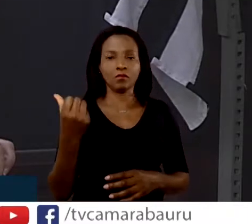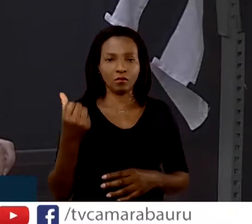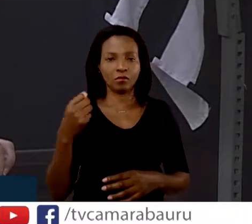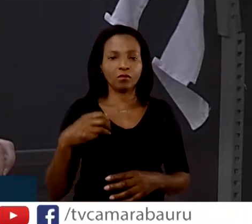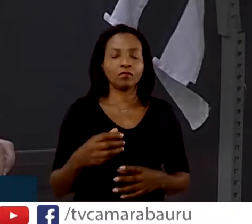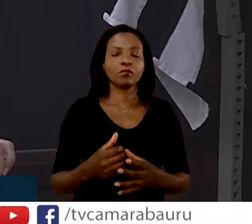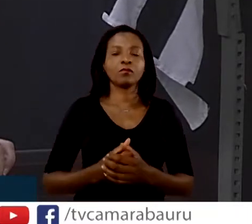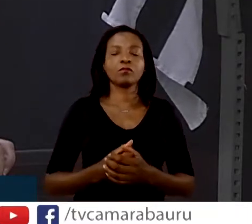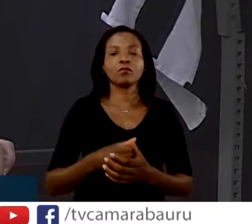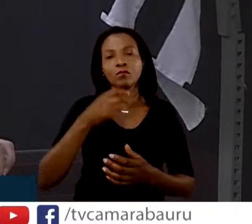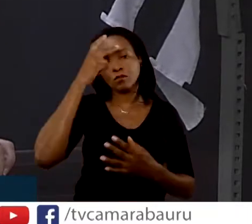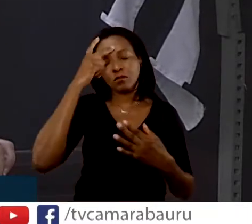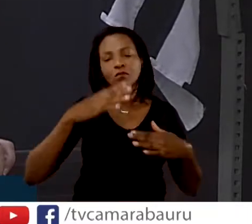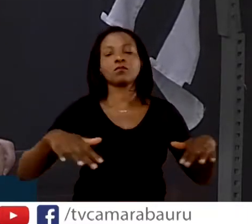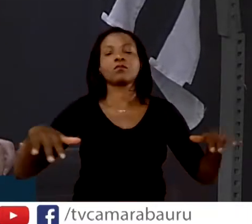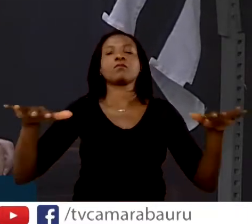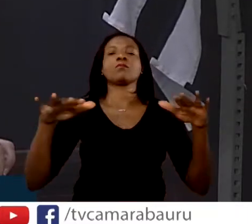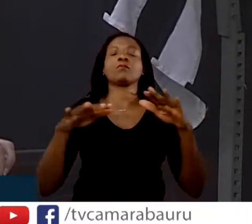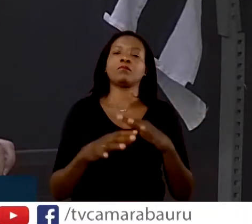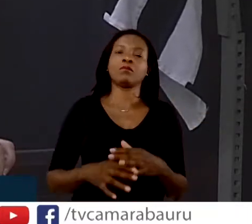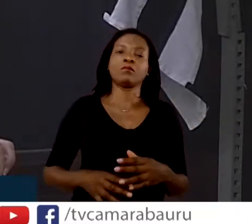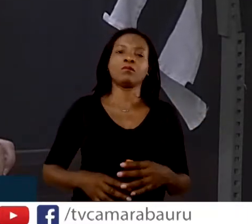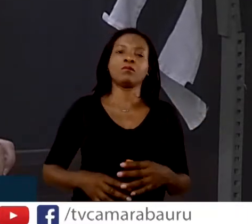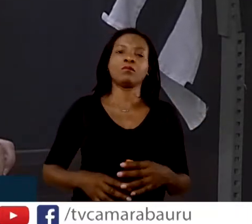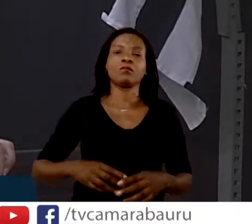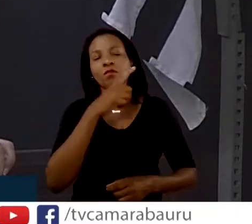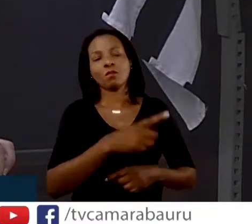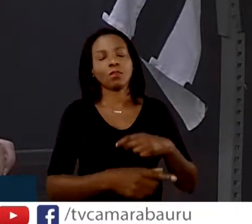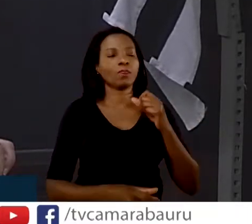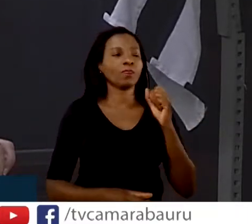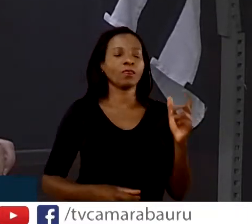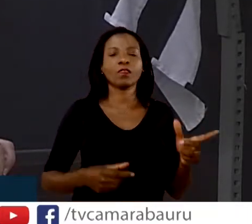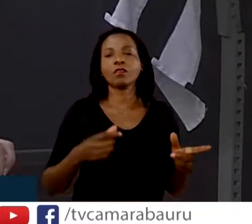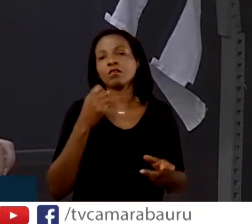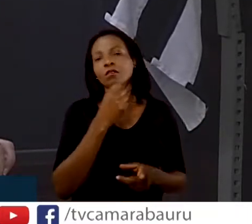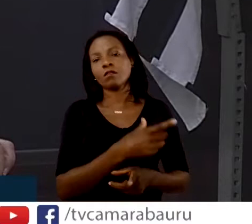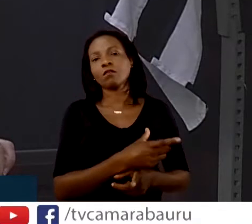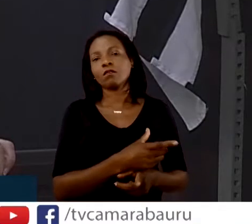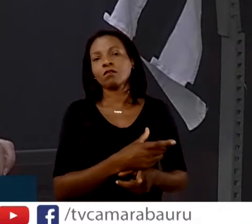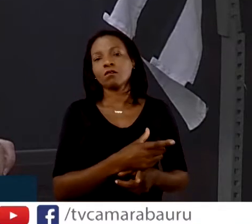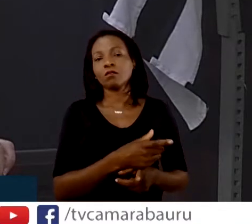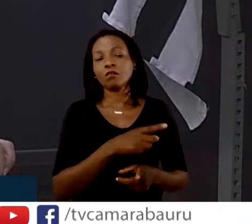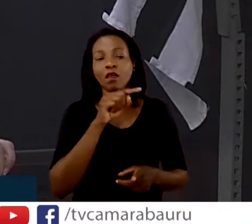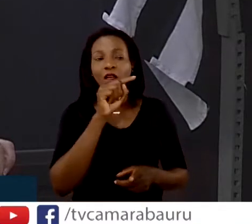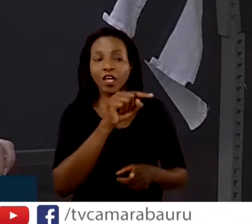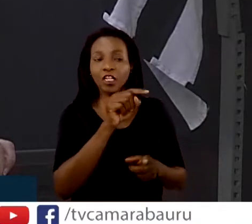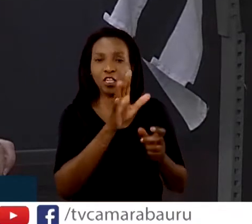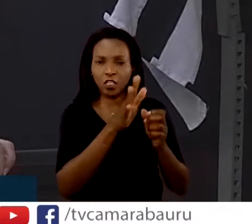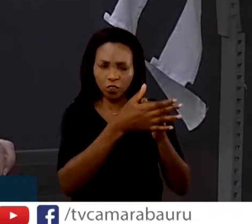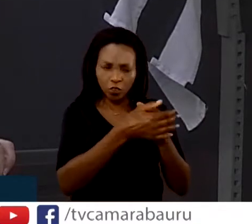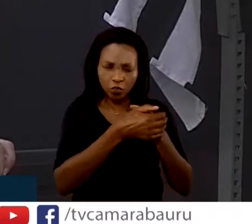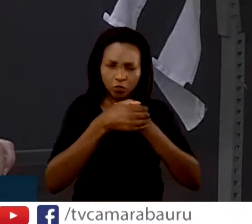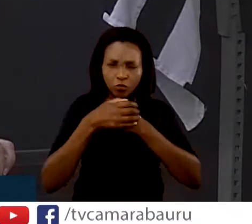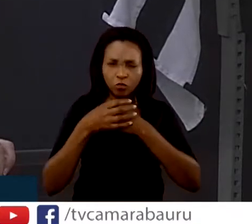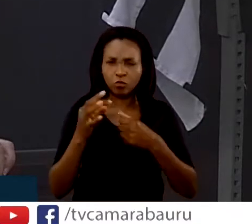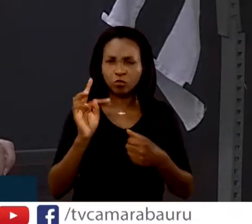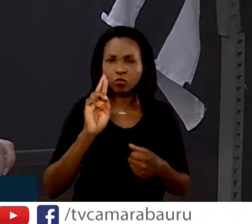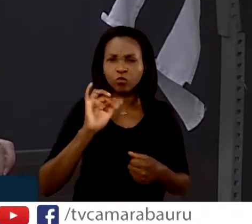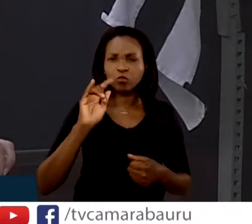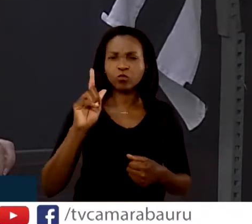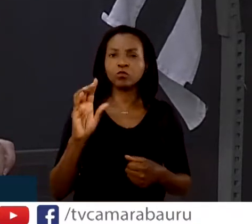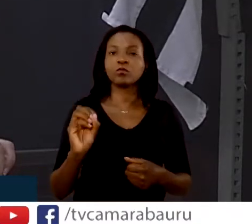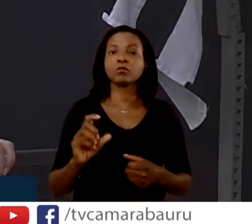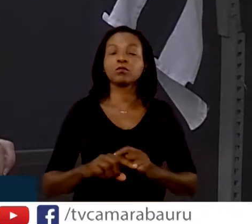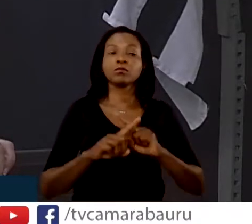amaldiçoa aquele que esconde o trigo, mas a bênção